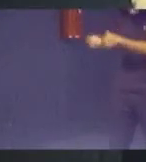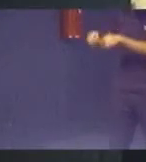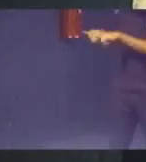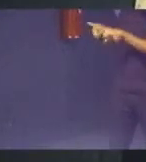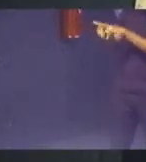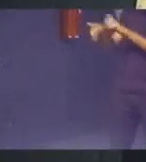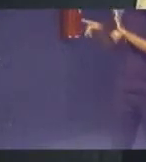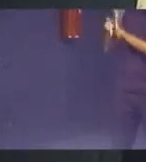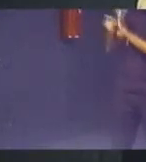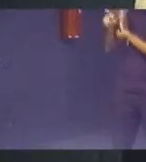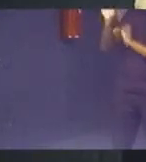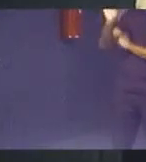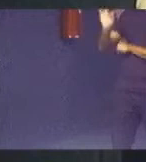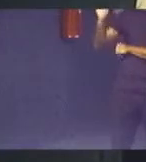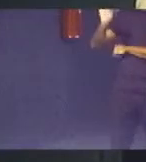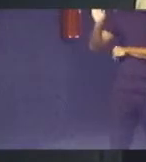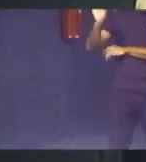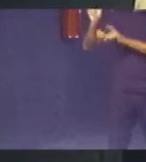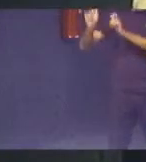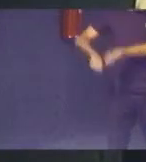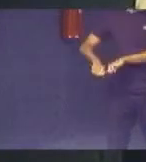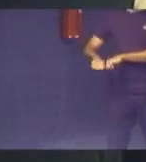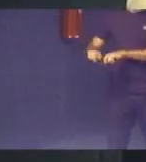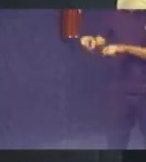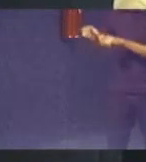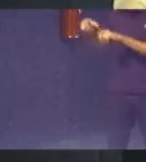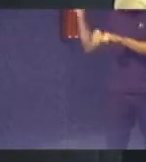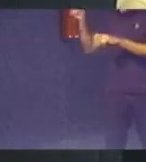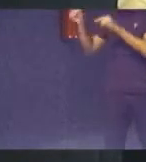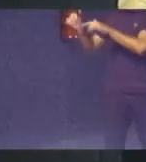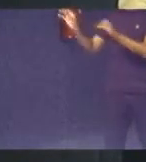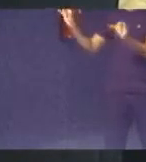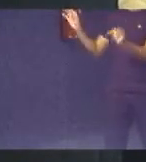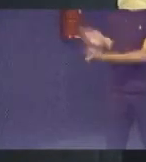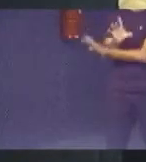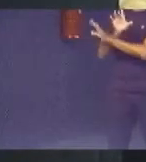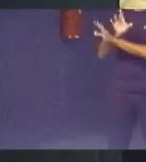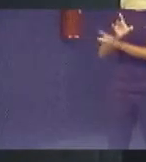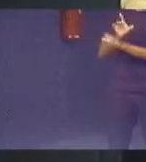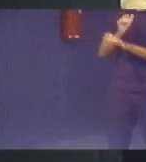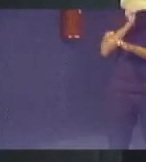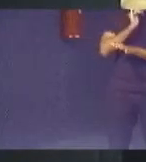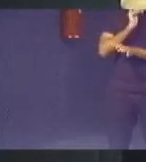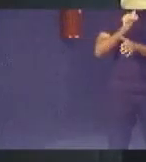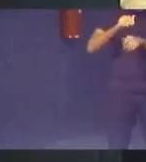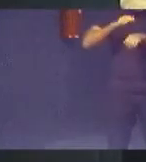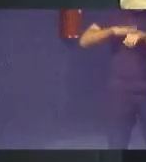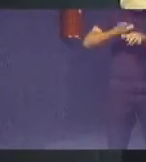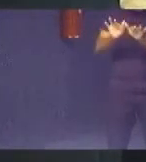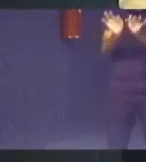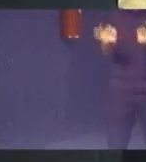faculdades e elas saem de lá com tudo pronto desde uma simples curatela